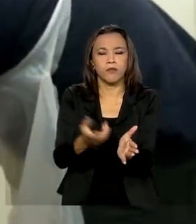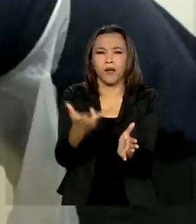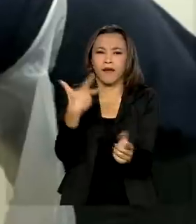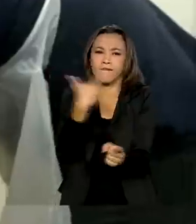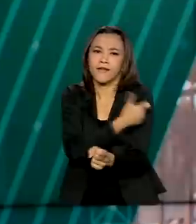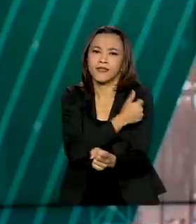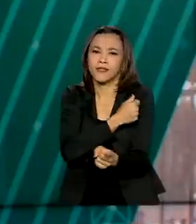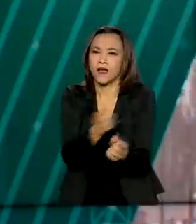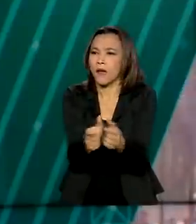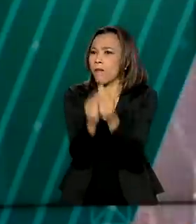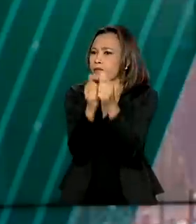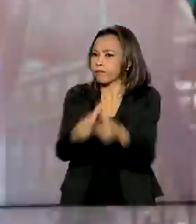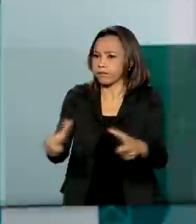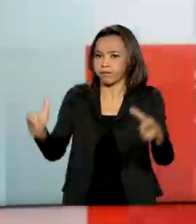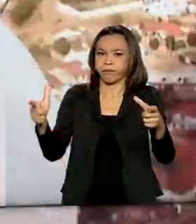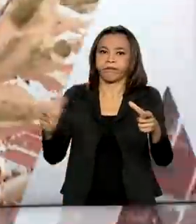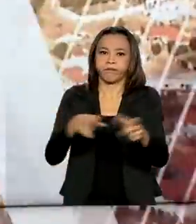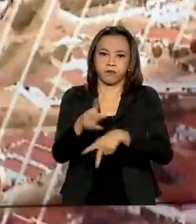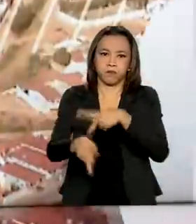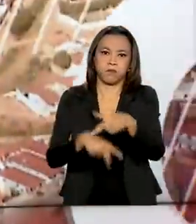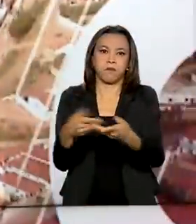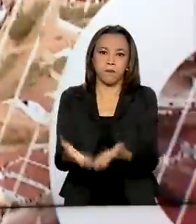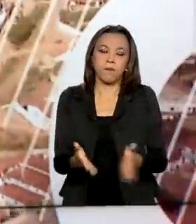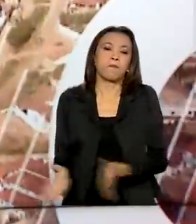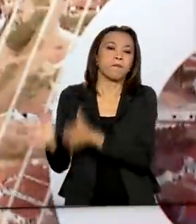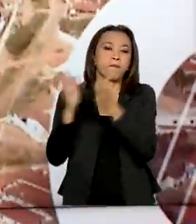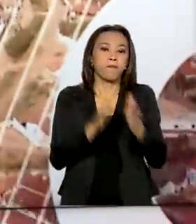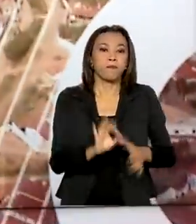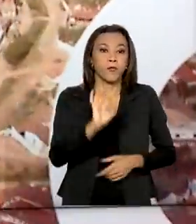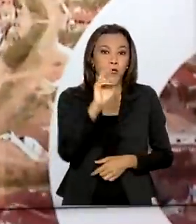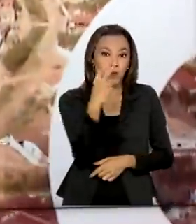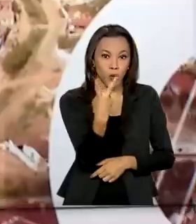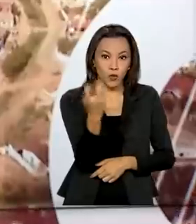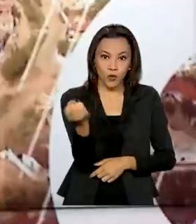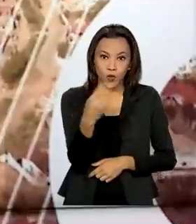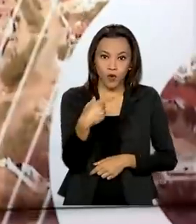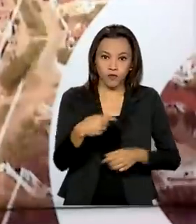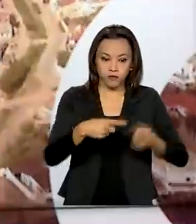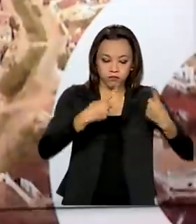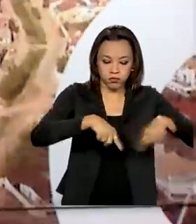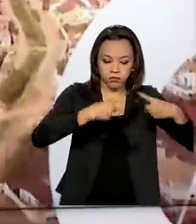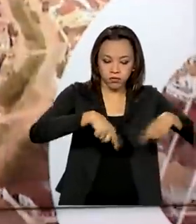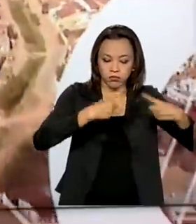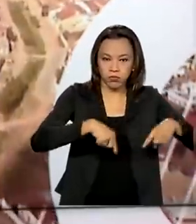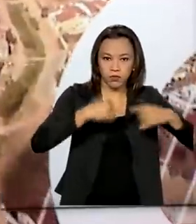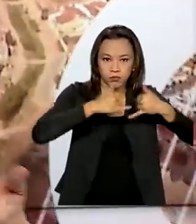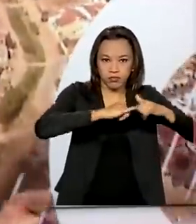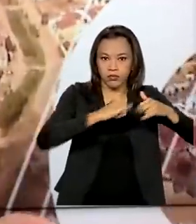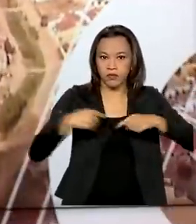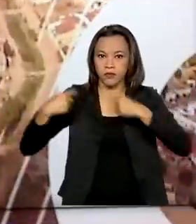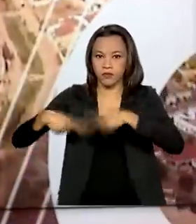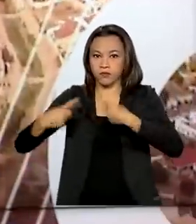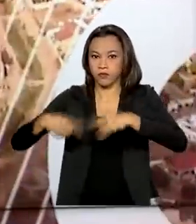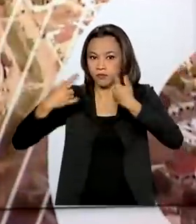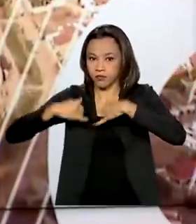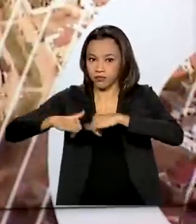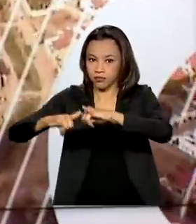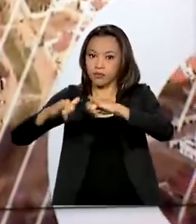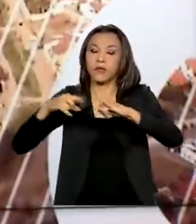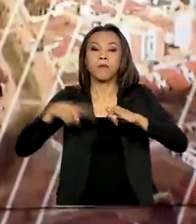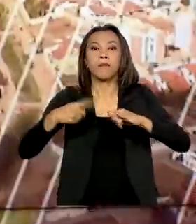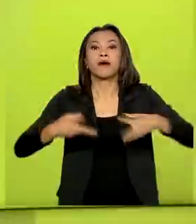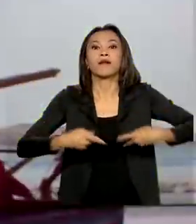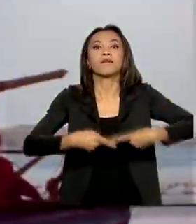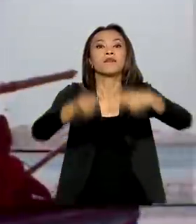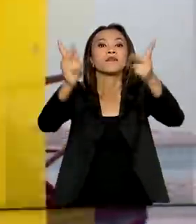população. Dois novos transformadores foram adquiridos por uma concessionária para reforçar a segurança da transmissão de